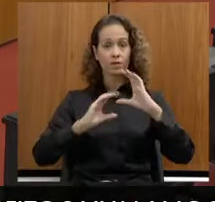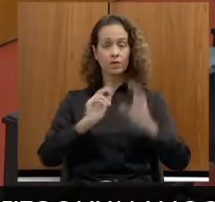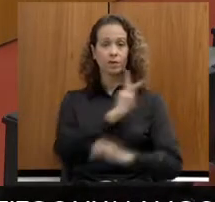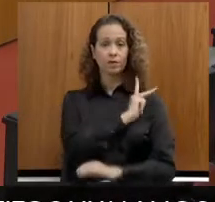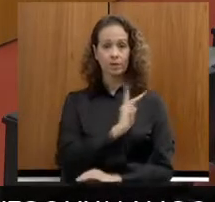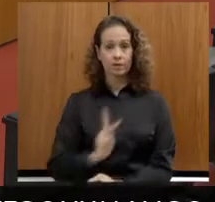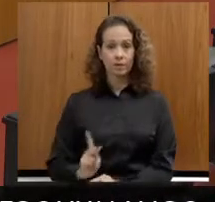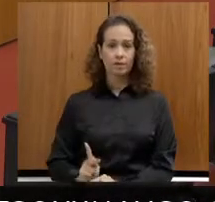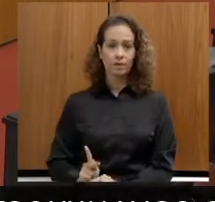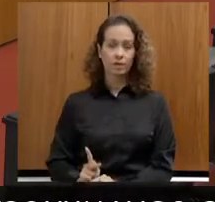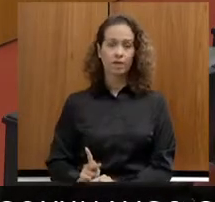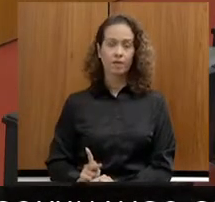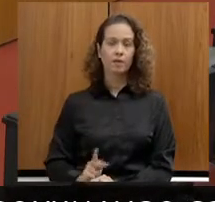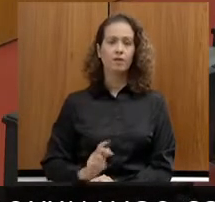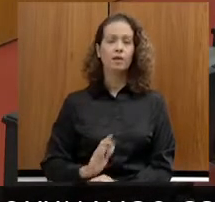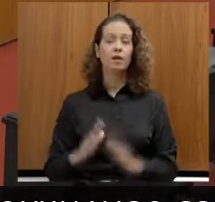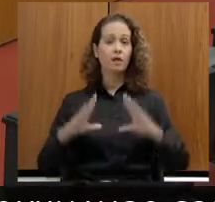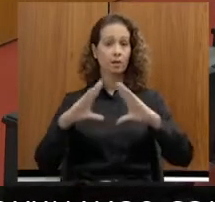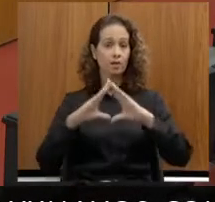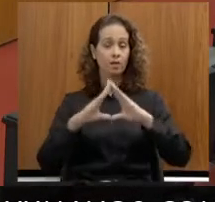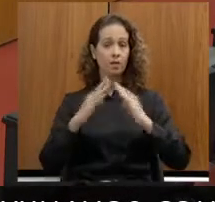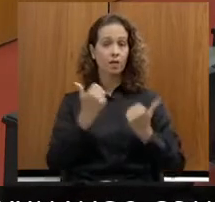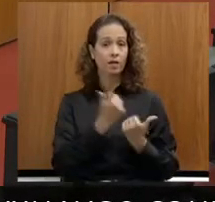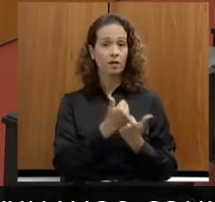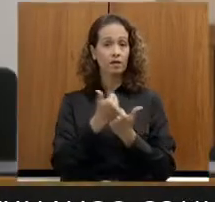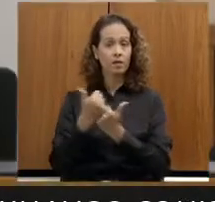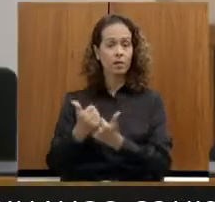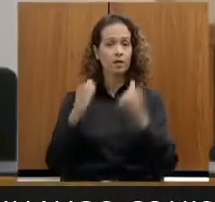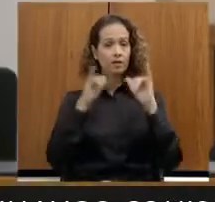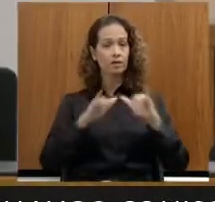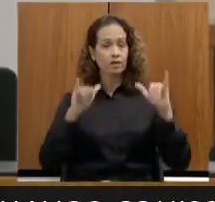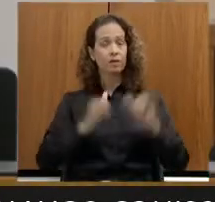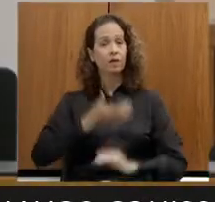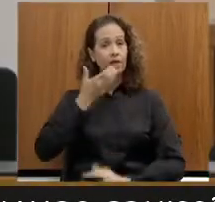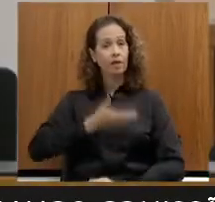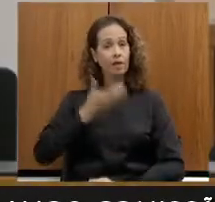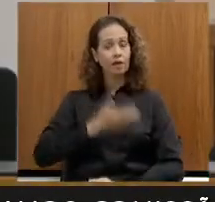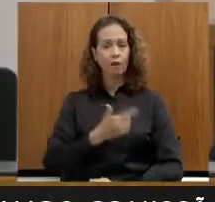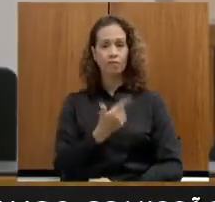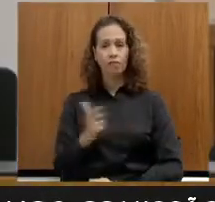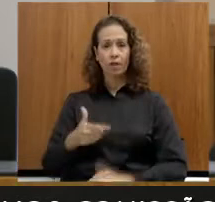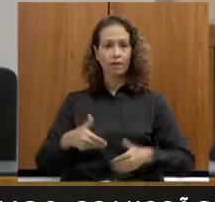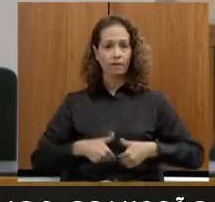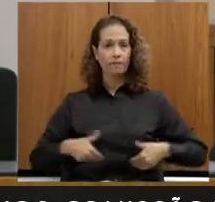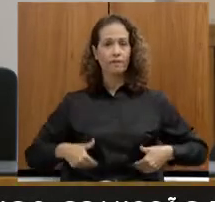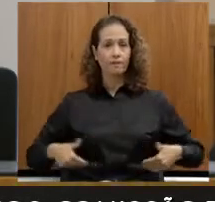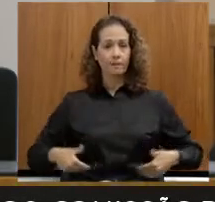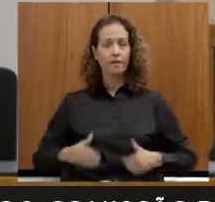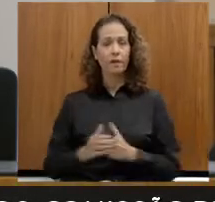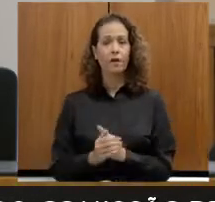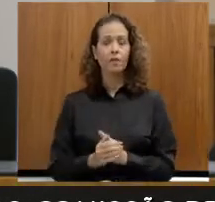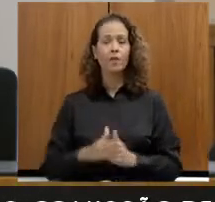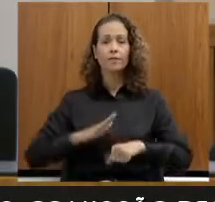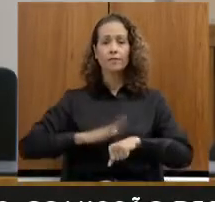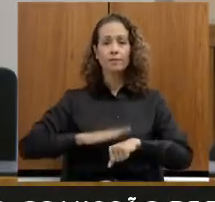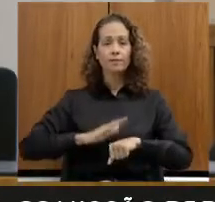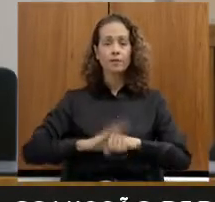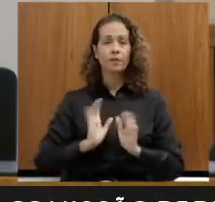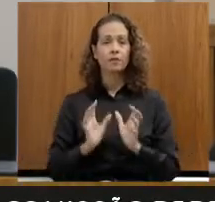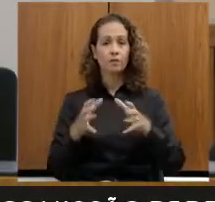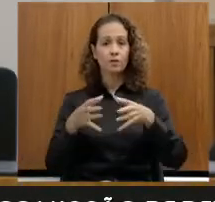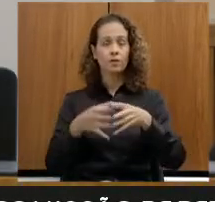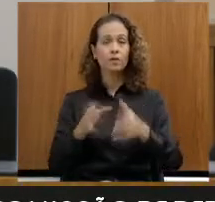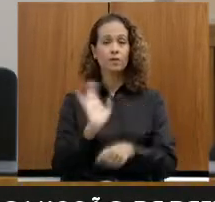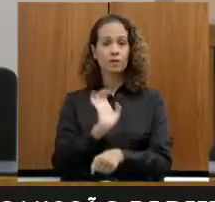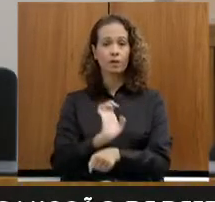A Assembleia apoia a campanha Natal Sem Fome, uma realização do Comitê Estadual